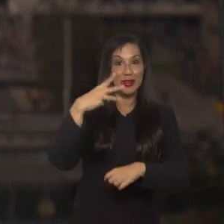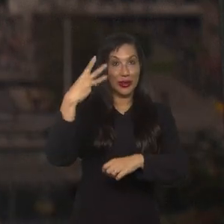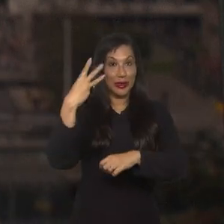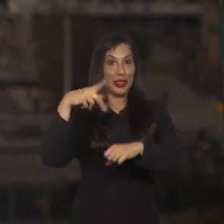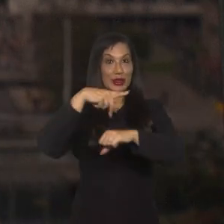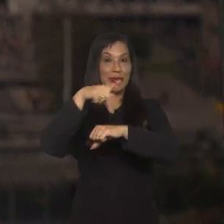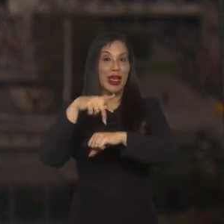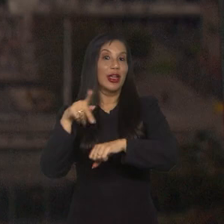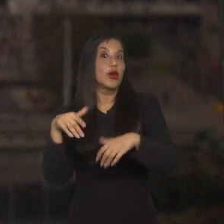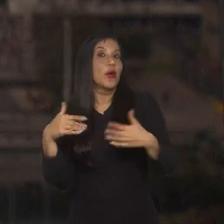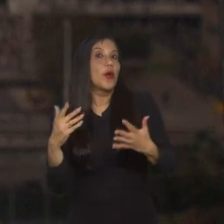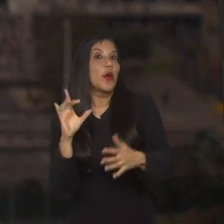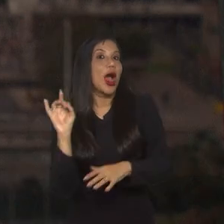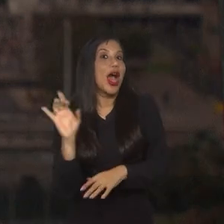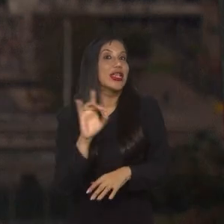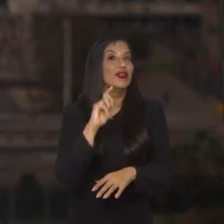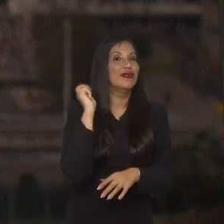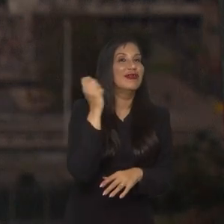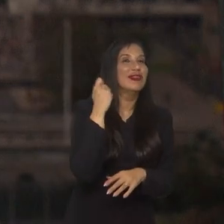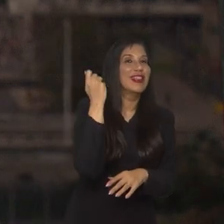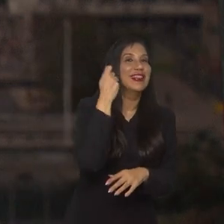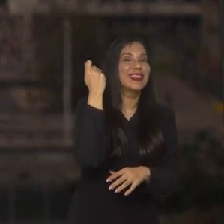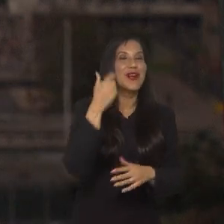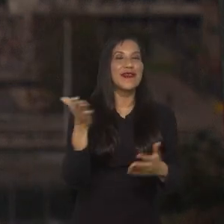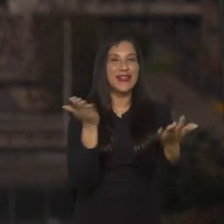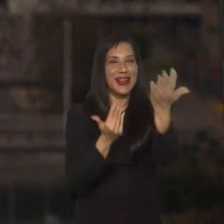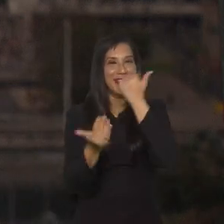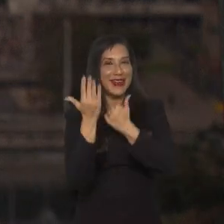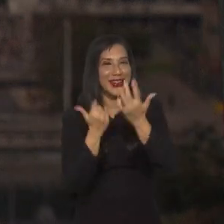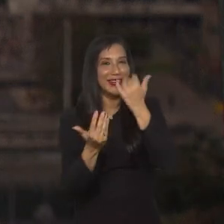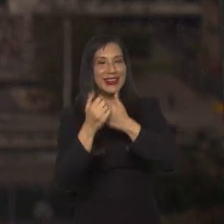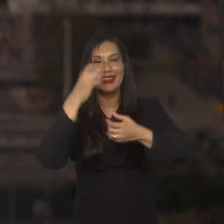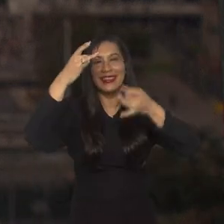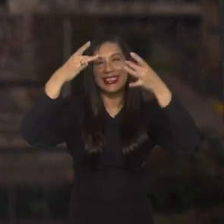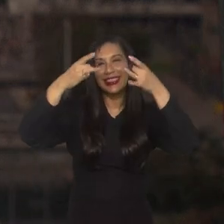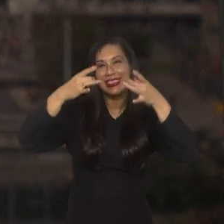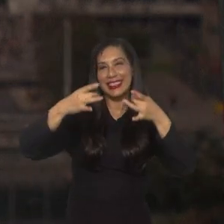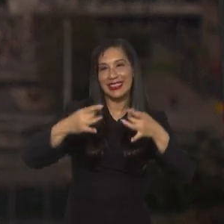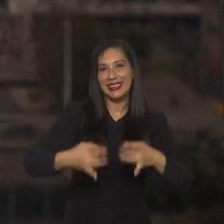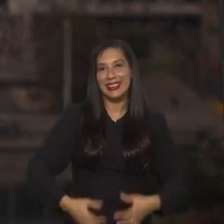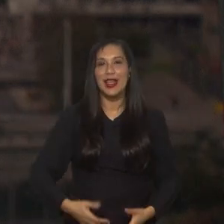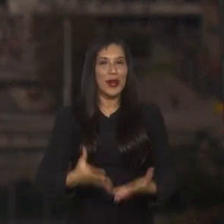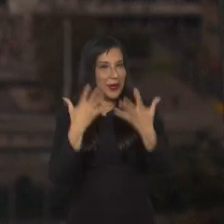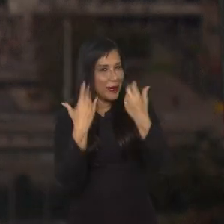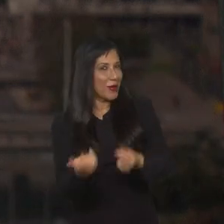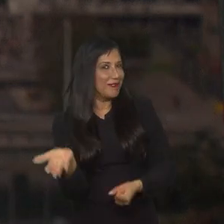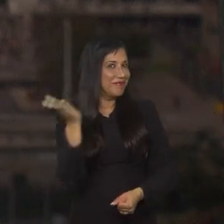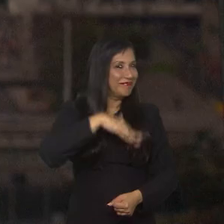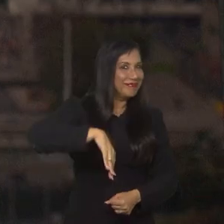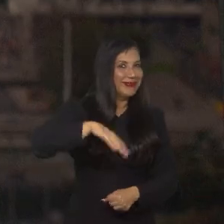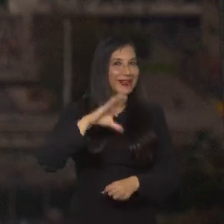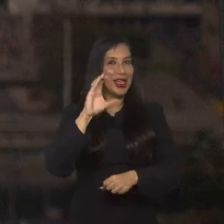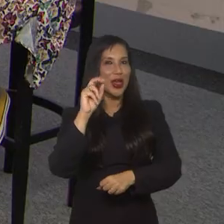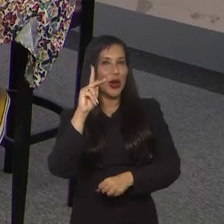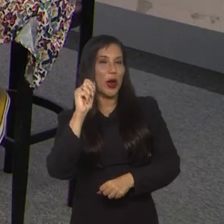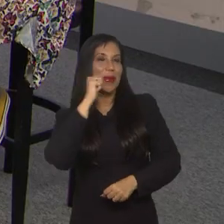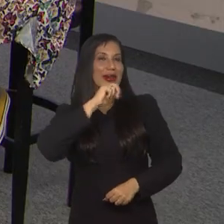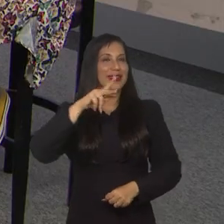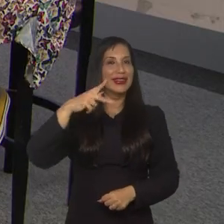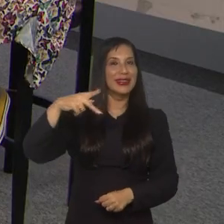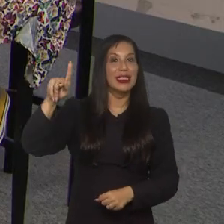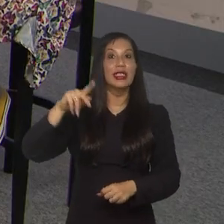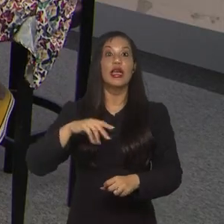chance de cada seleção nesse Mundial? Chega mais que a gente vai debater tudo isso, simbora falar da Copa Delas.